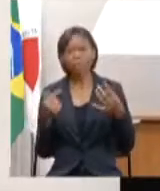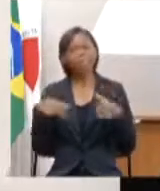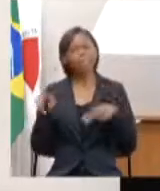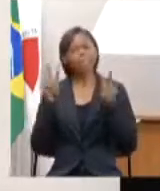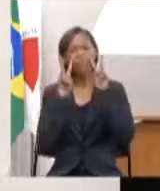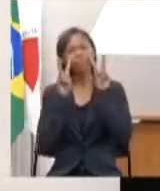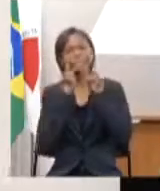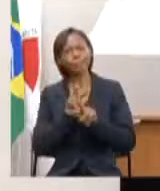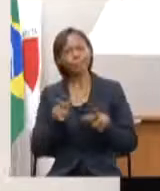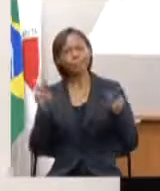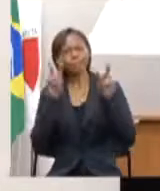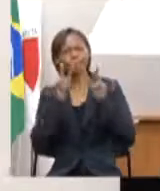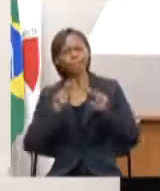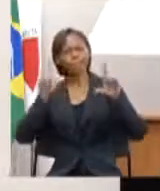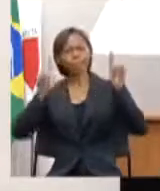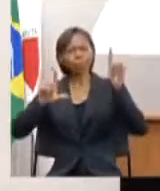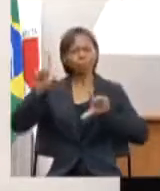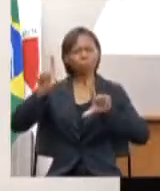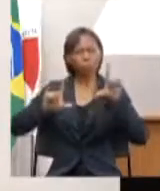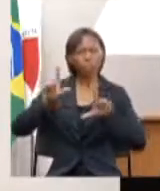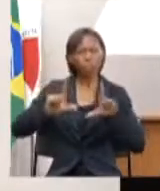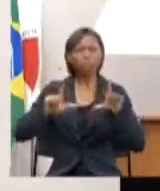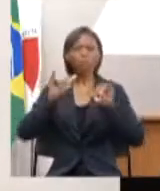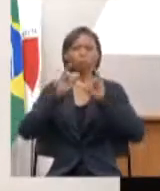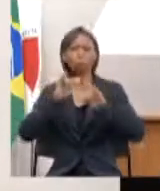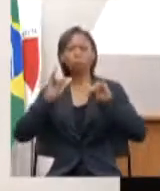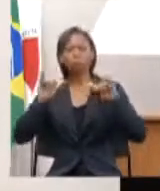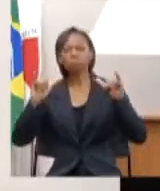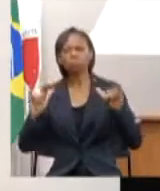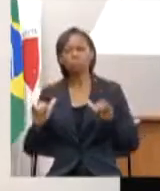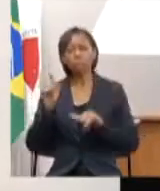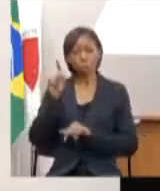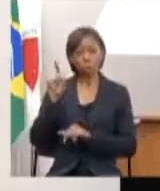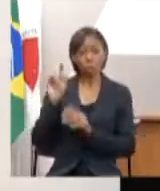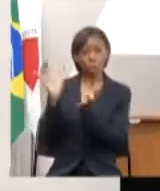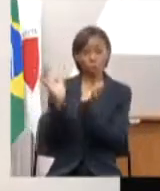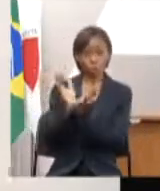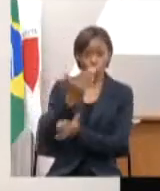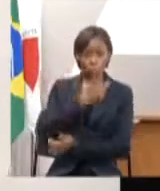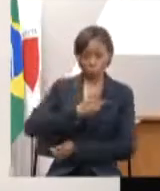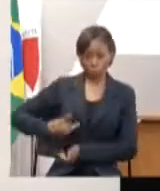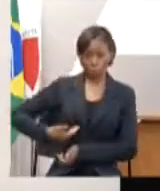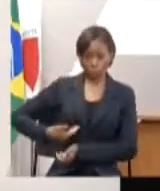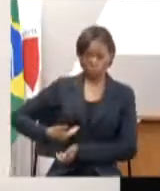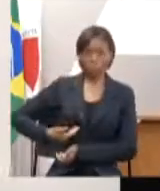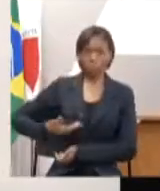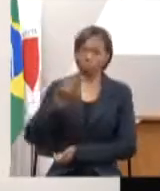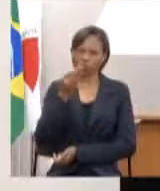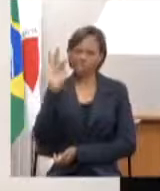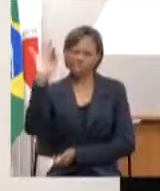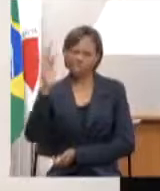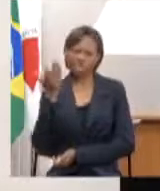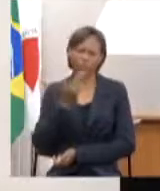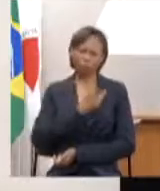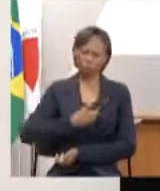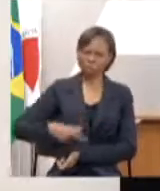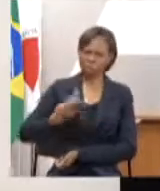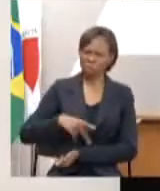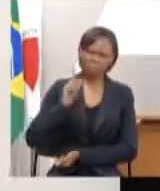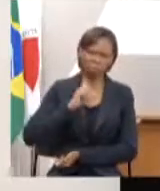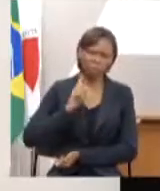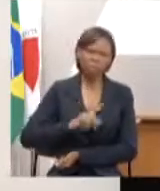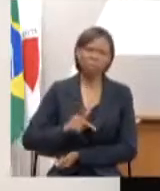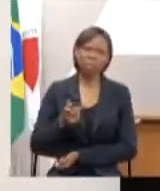equipe liderada pelo governador junto ao governo federal, o BNDES, o próprio presidente da